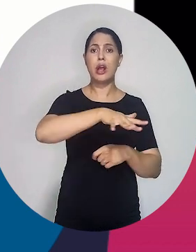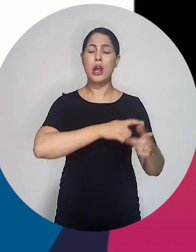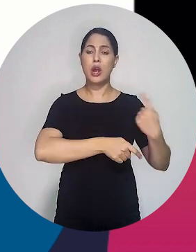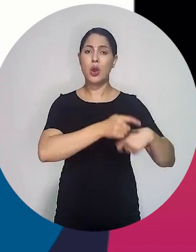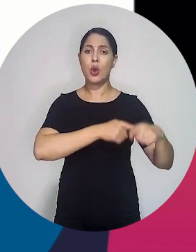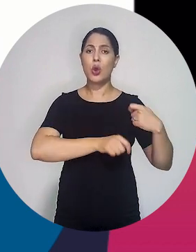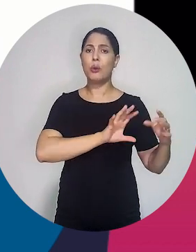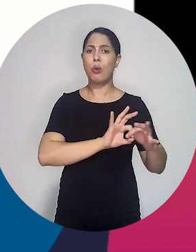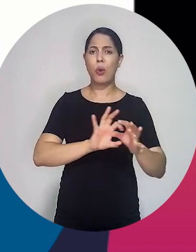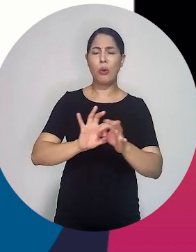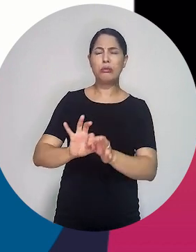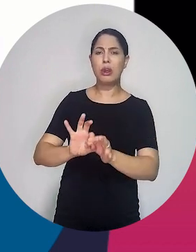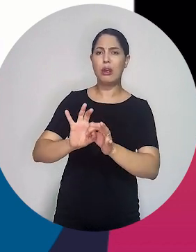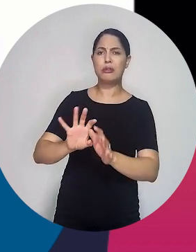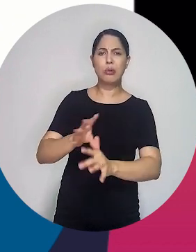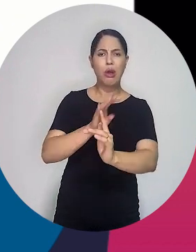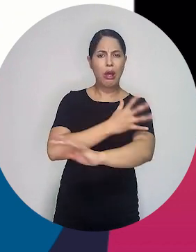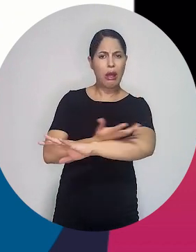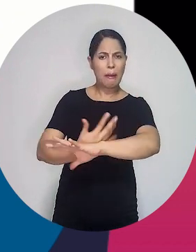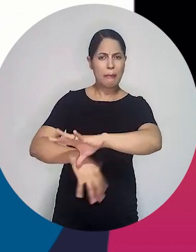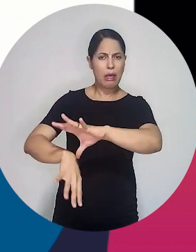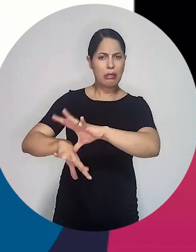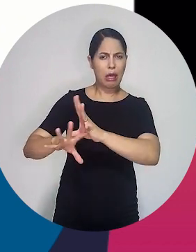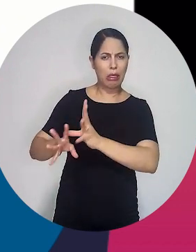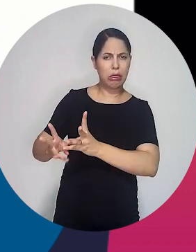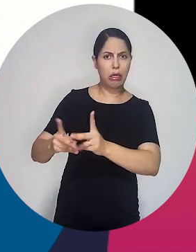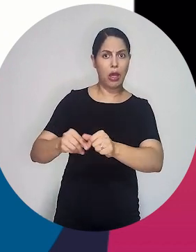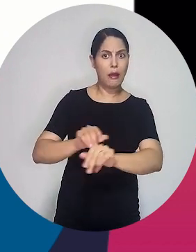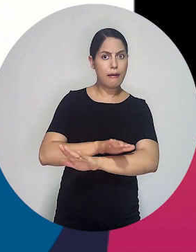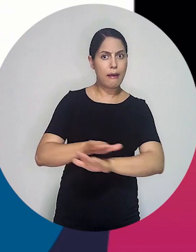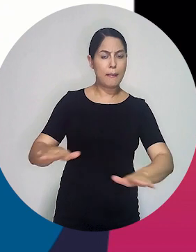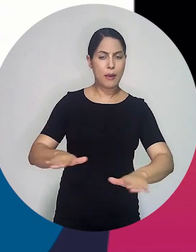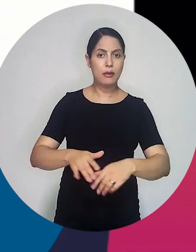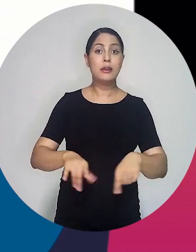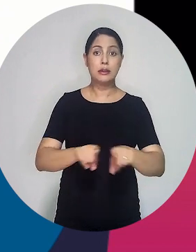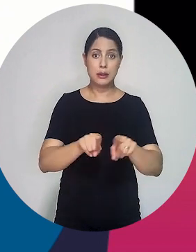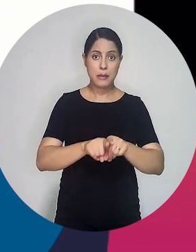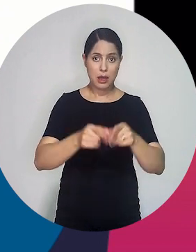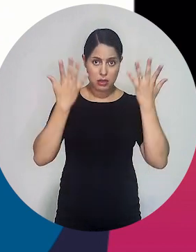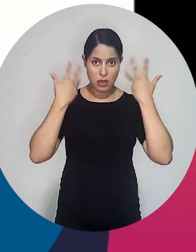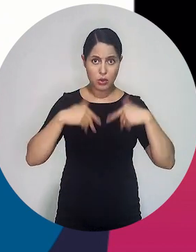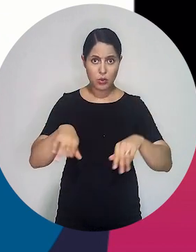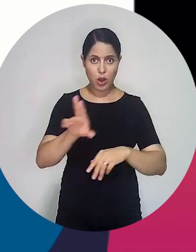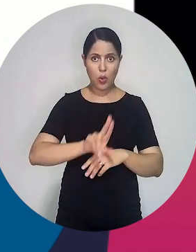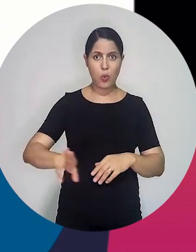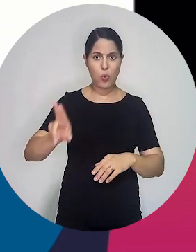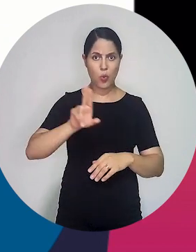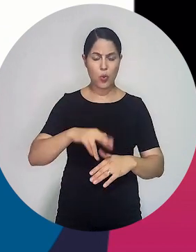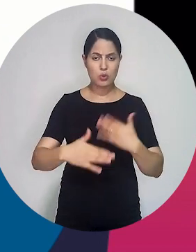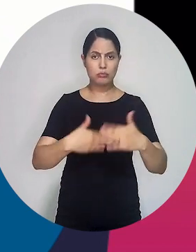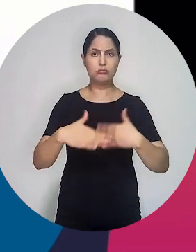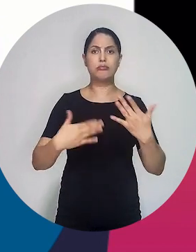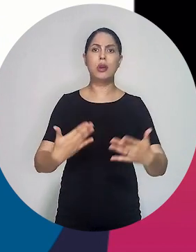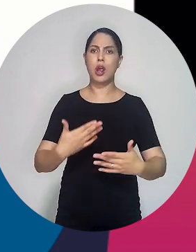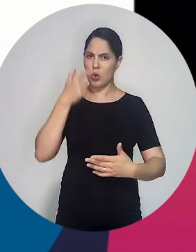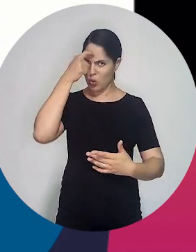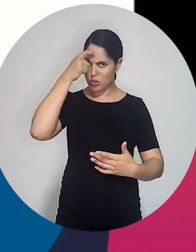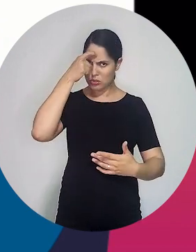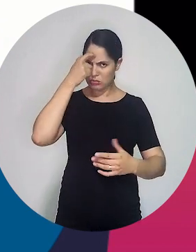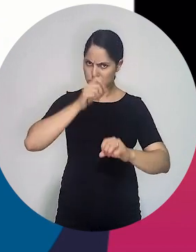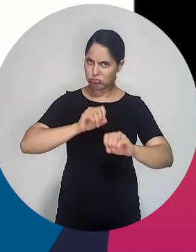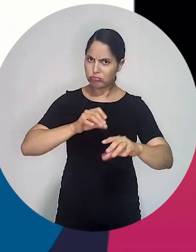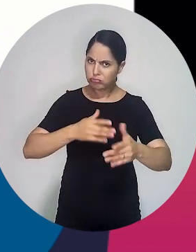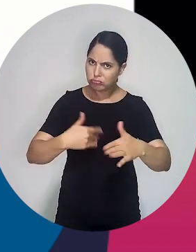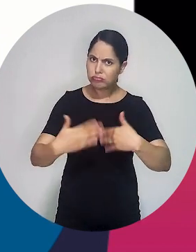precisa ser dissociada do degrado ambiental e do irregular e irresponsável uso do uso recursos naturais.